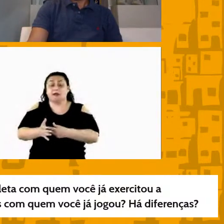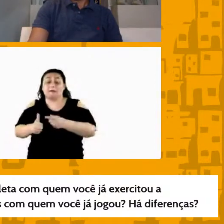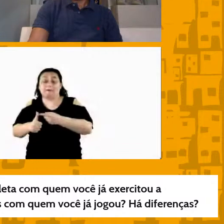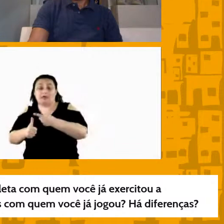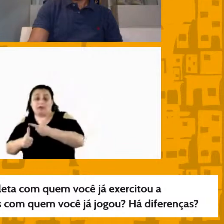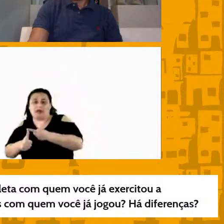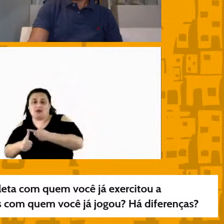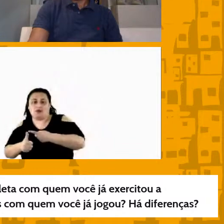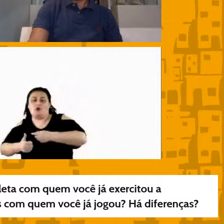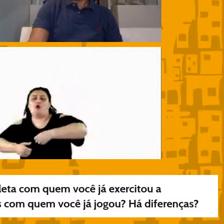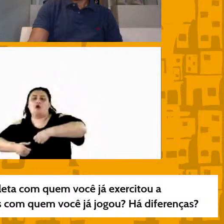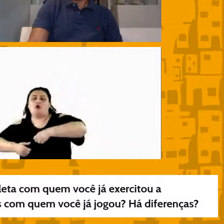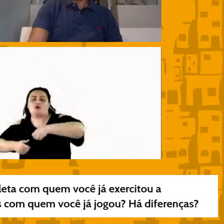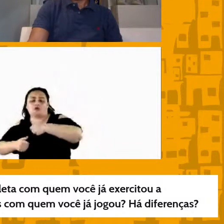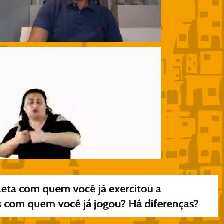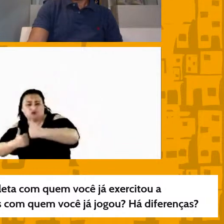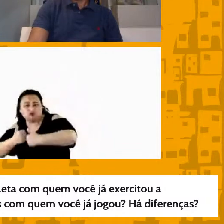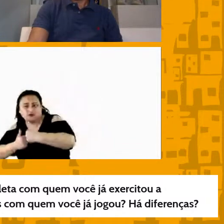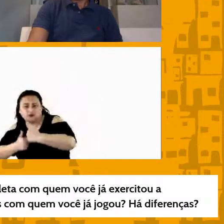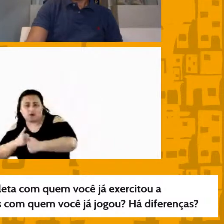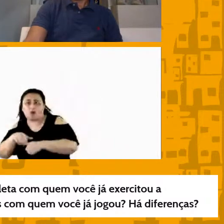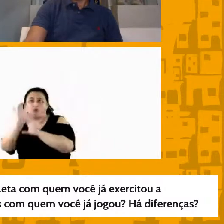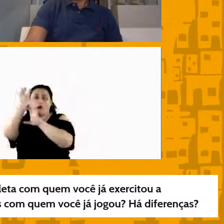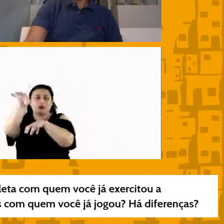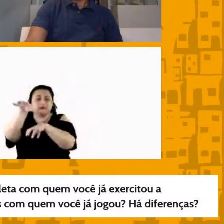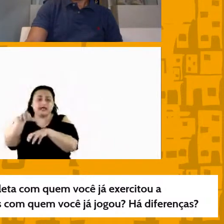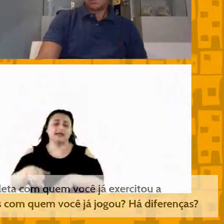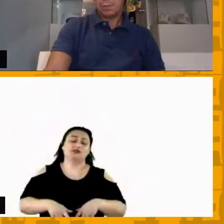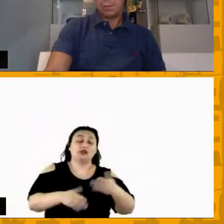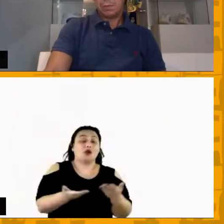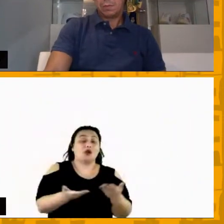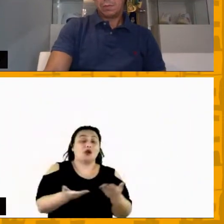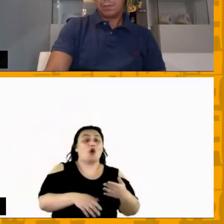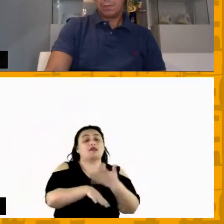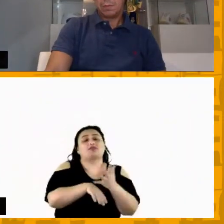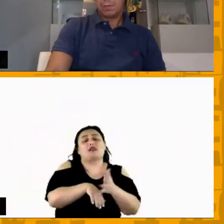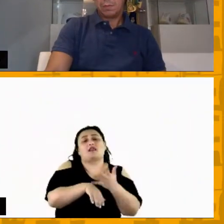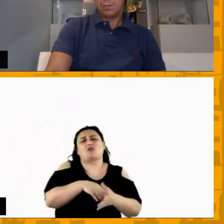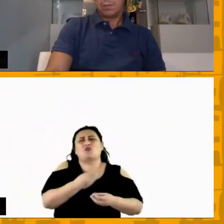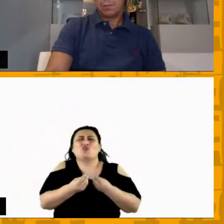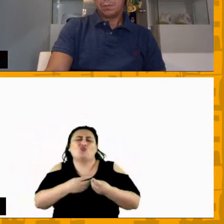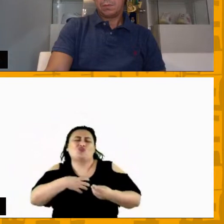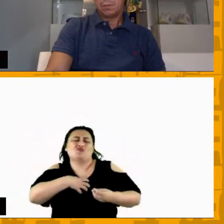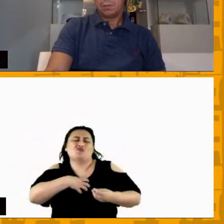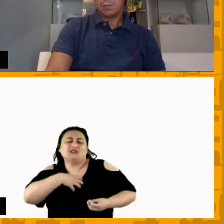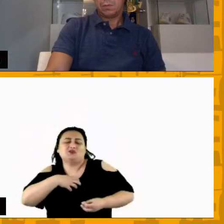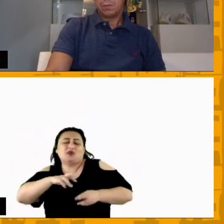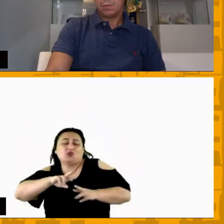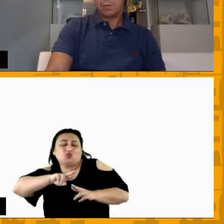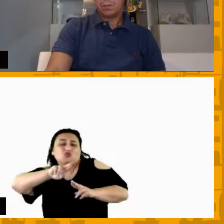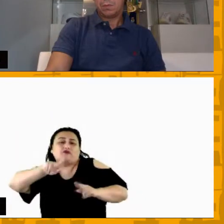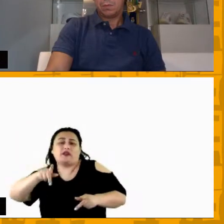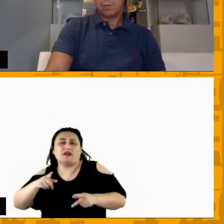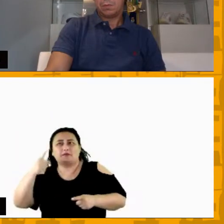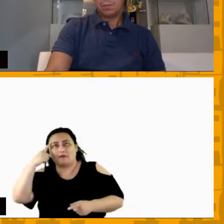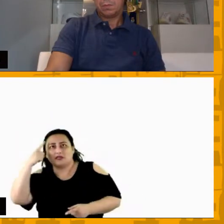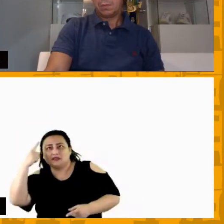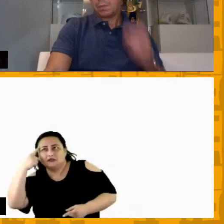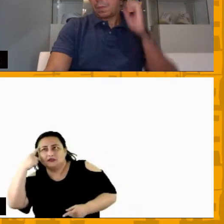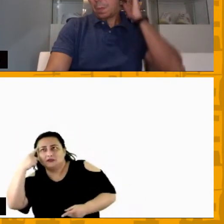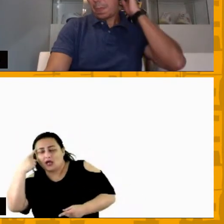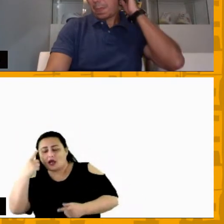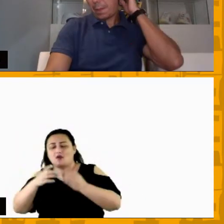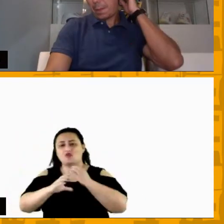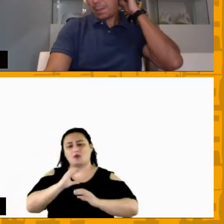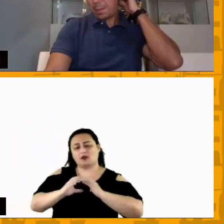de atleta, que vocês dois foram atletas, né? De basquetebol, para o papel de treinador? O que que isso muda na perspectiva de pensar os processos de comunicação,